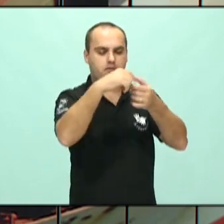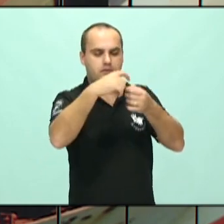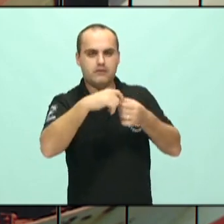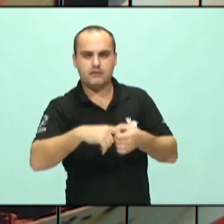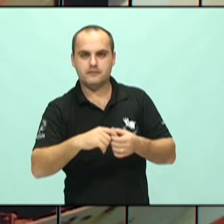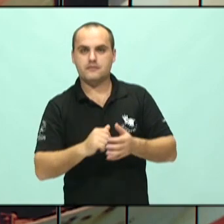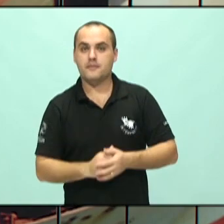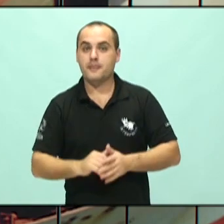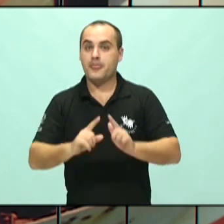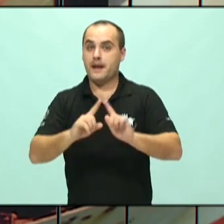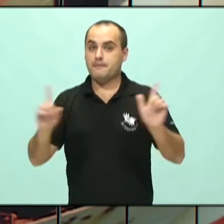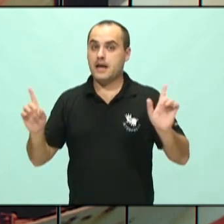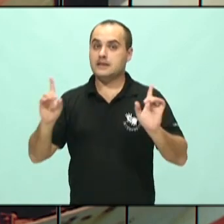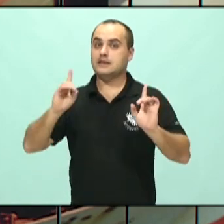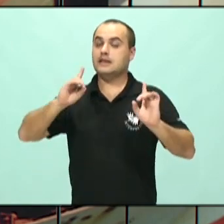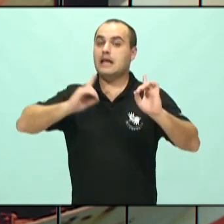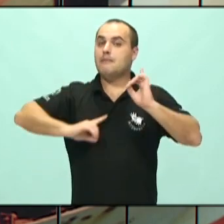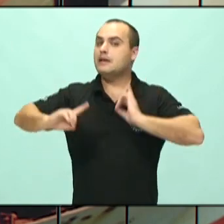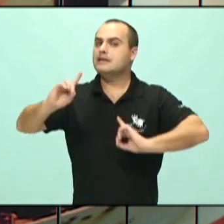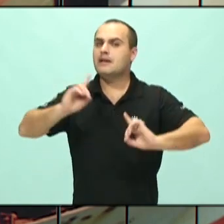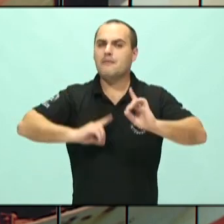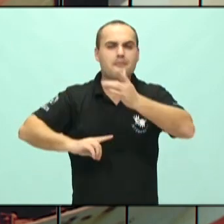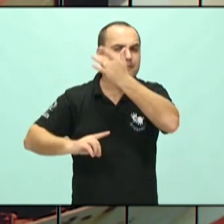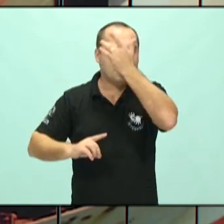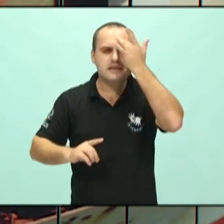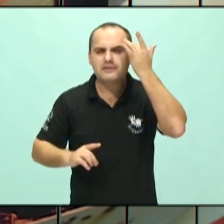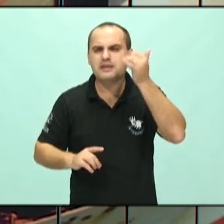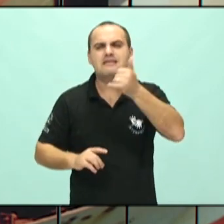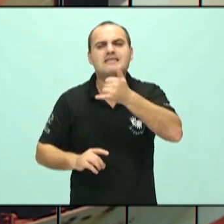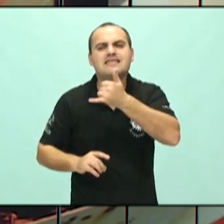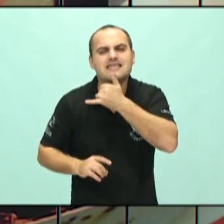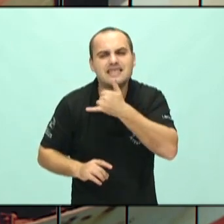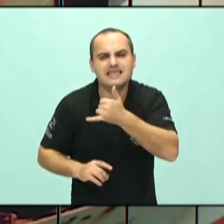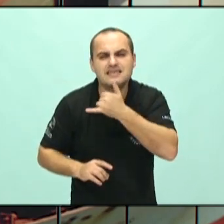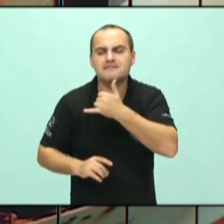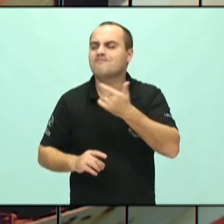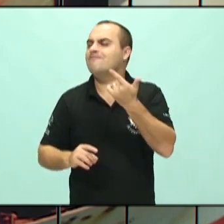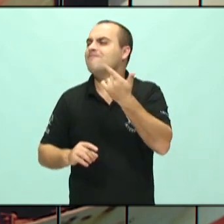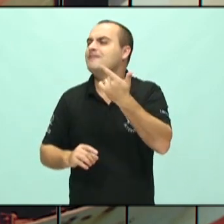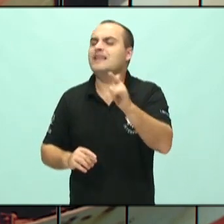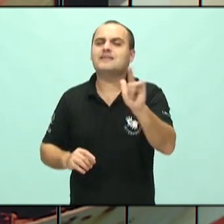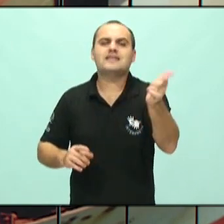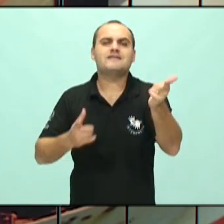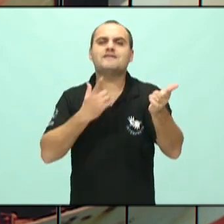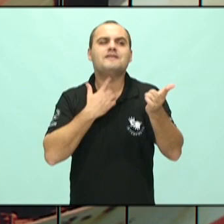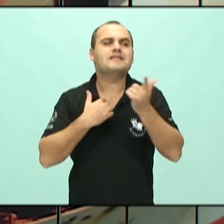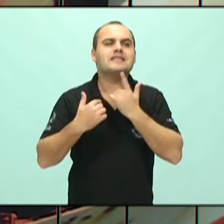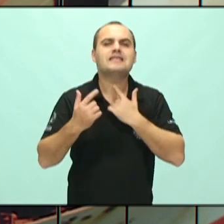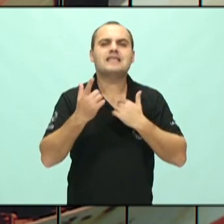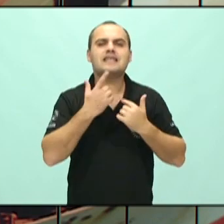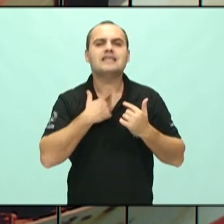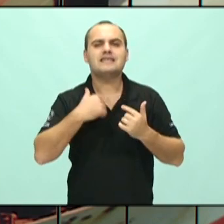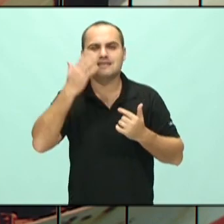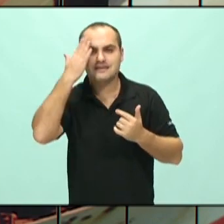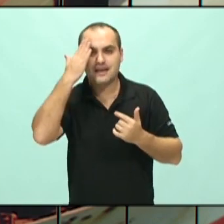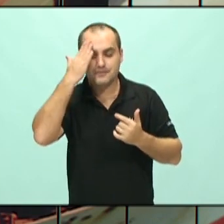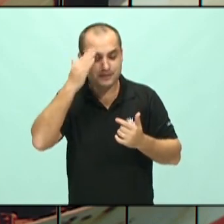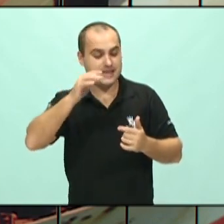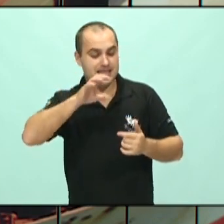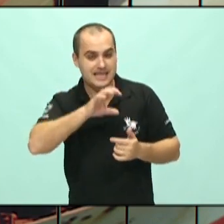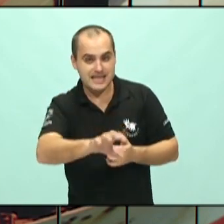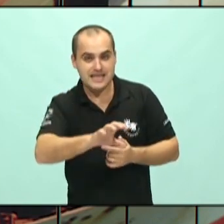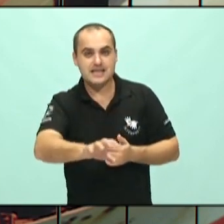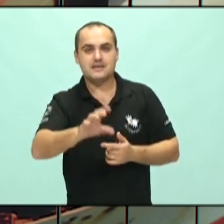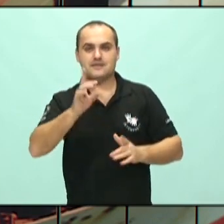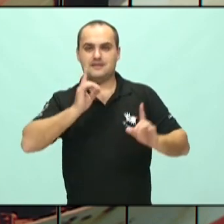um quadro de total tristeza. A gente fala de desprazer. Uma coisa que a depressão causa no paciente é um desprazer. Antes ele